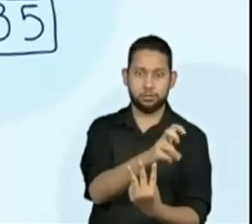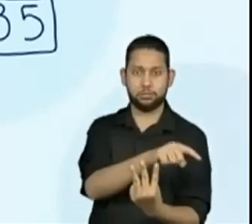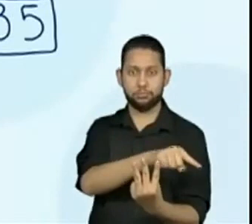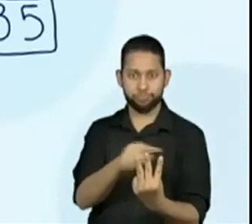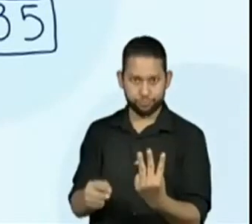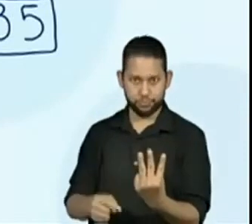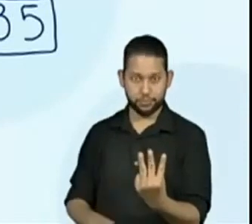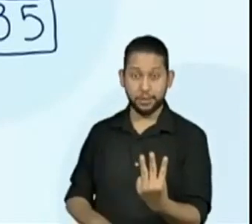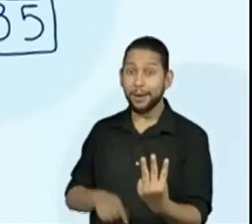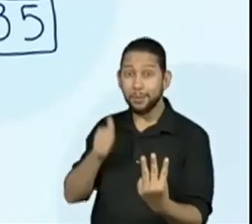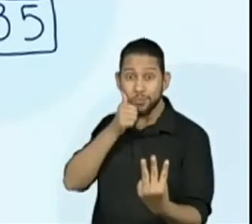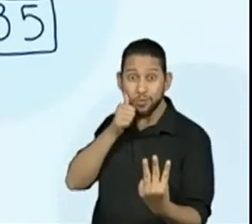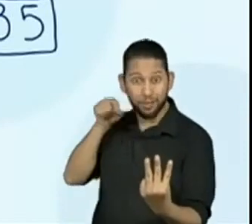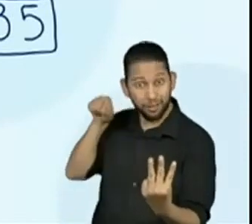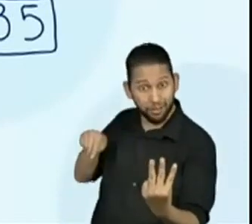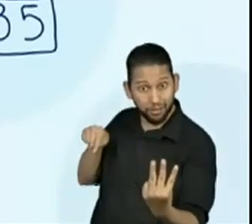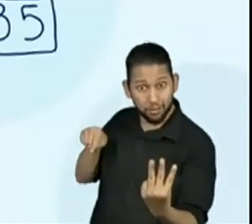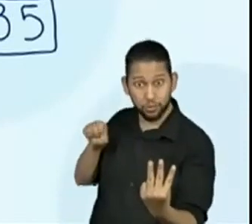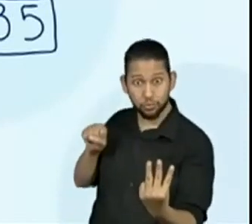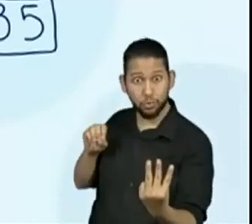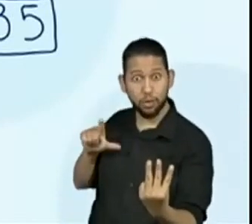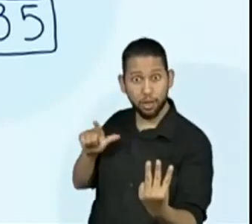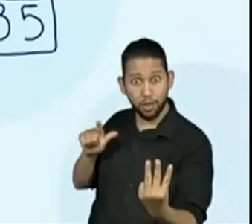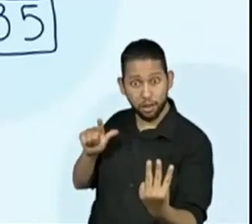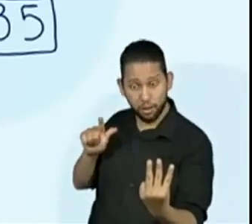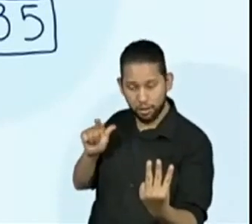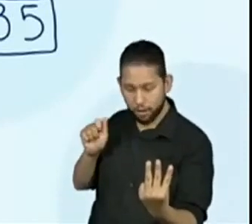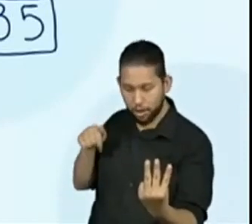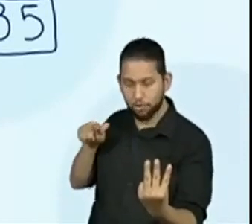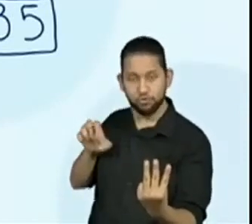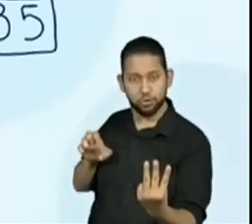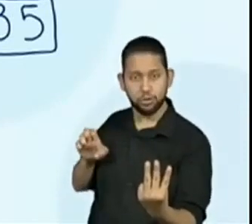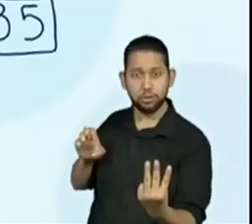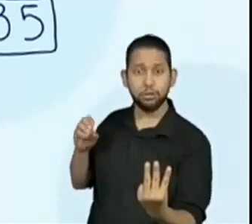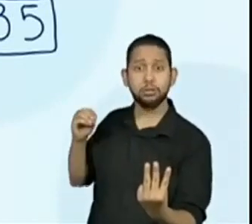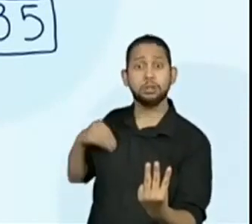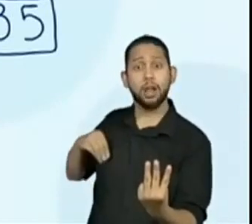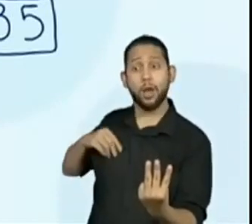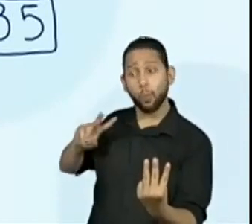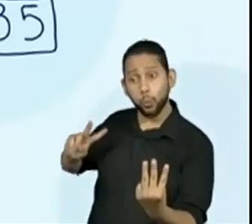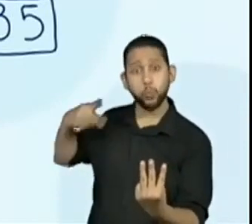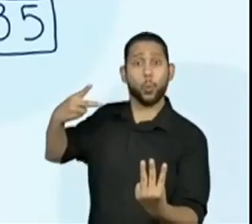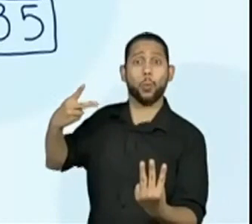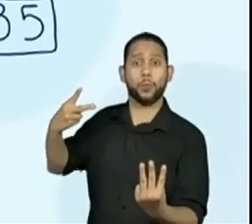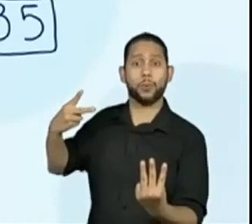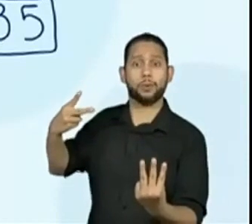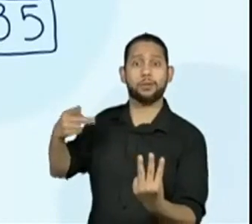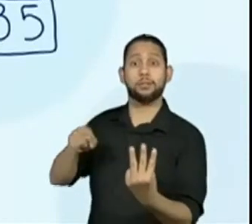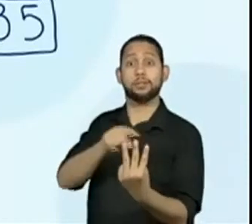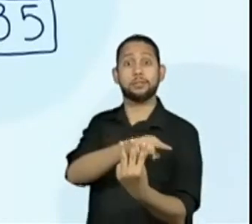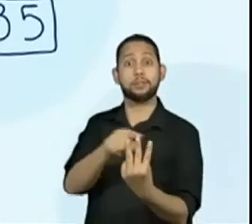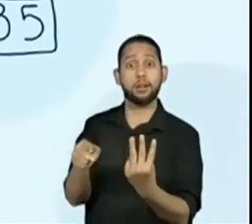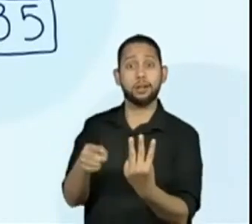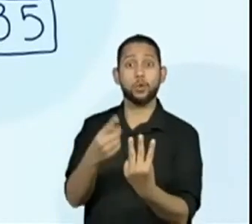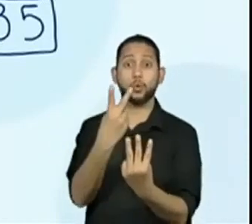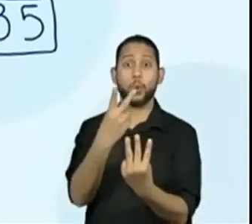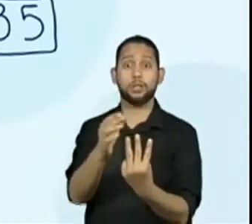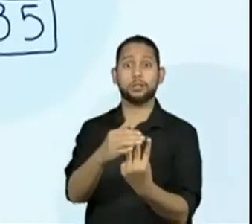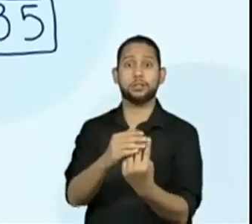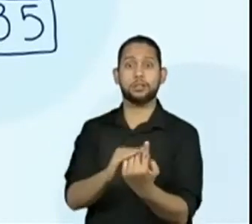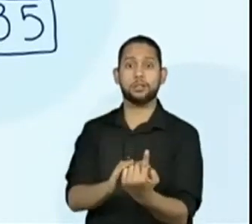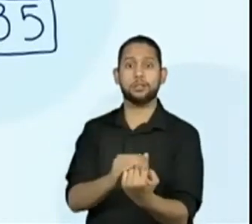vendeu o dobro, Solange merecia ganhar o quê? O dobro. Então, pegamos esses 35 e fizemos vezes 2.